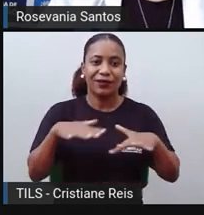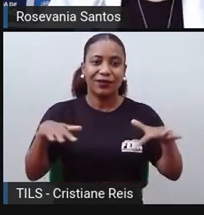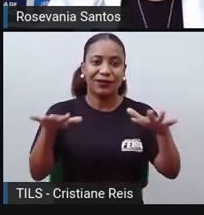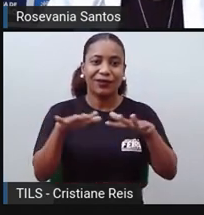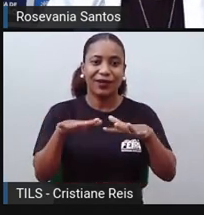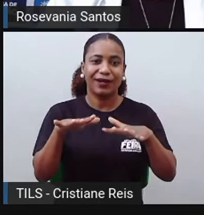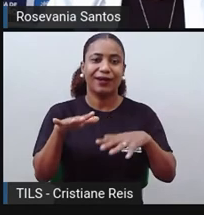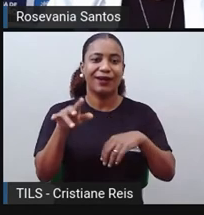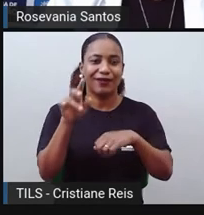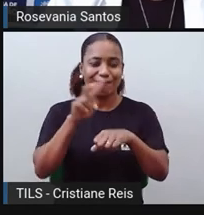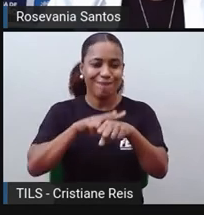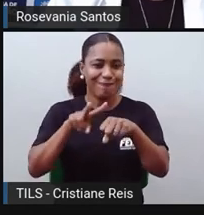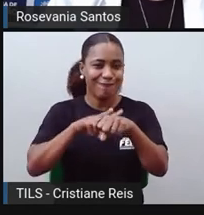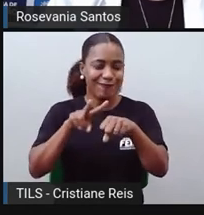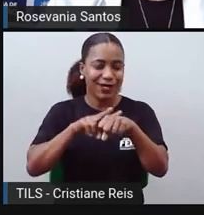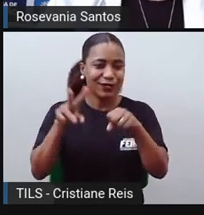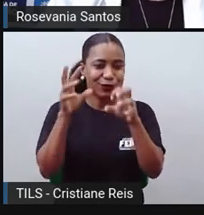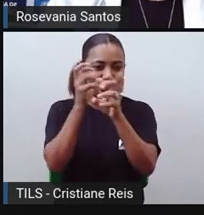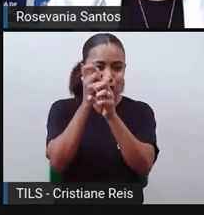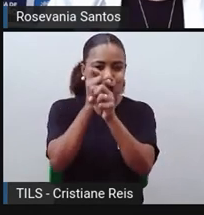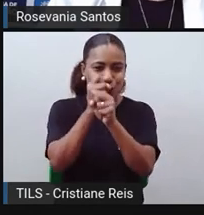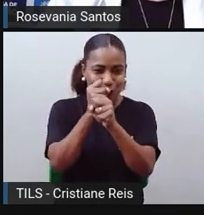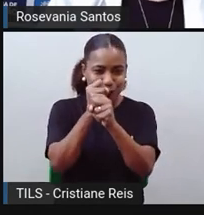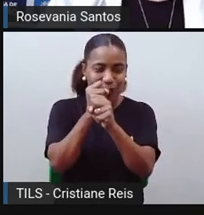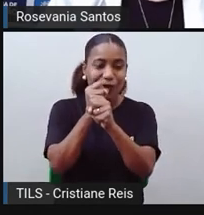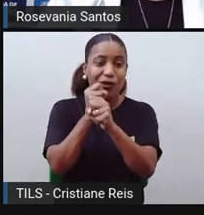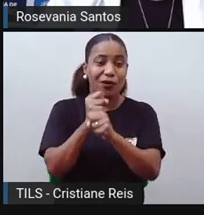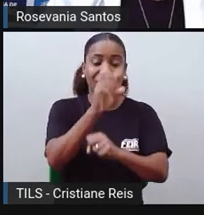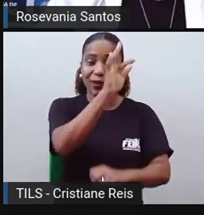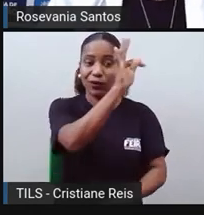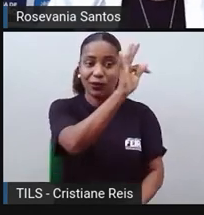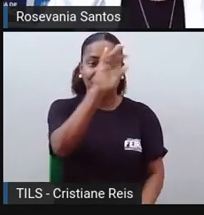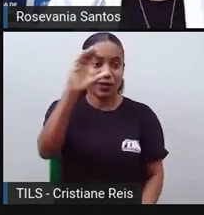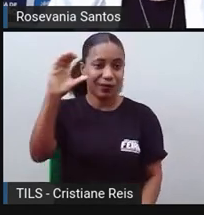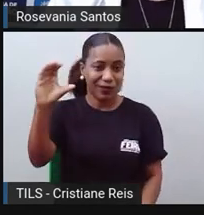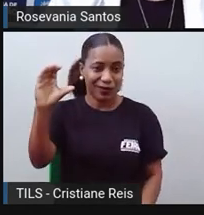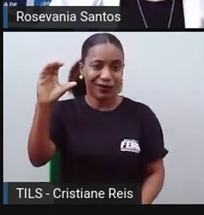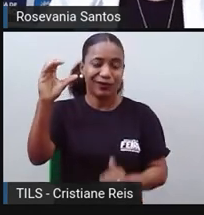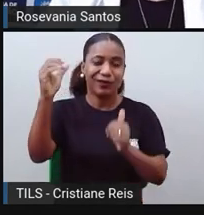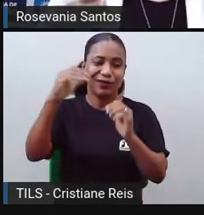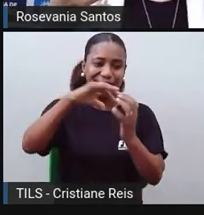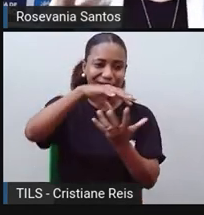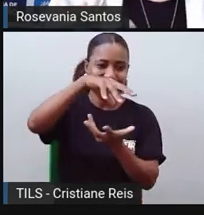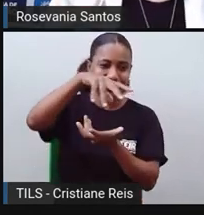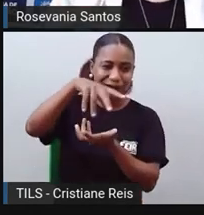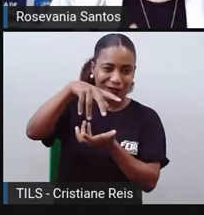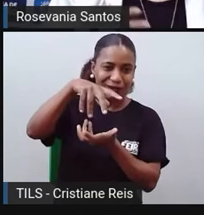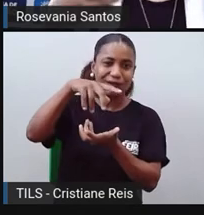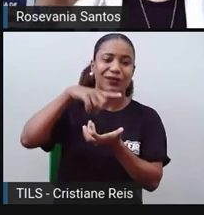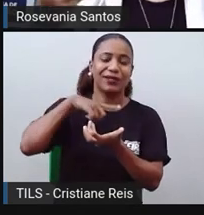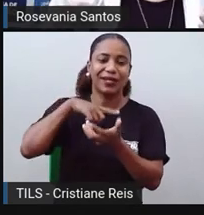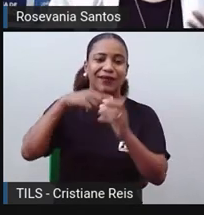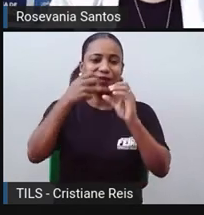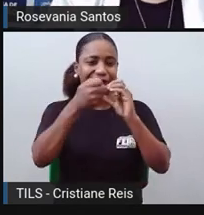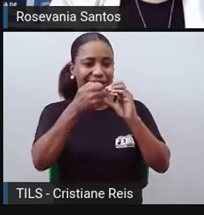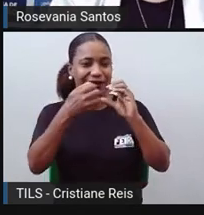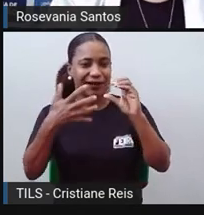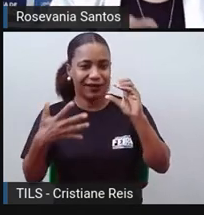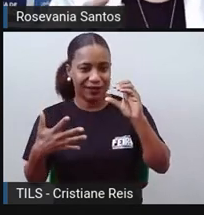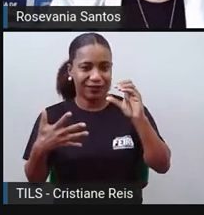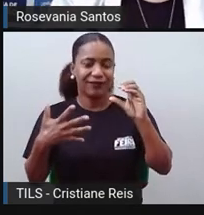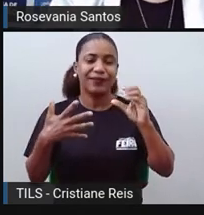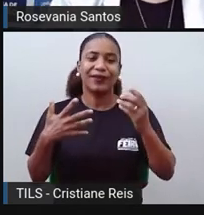Capricórnio, então essa região aqui é onde eu vou ter essas características de clima mais quente, um pouco mais